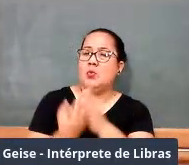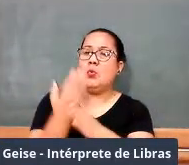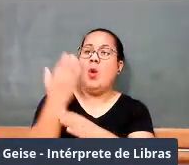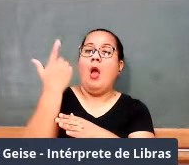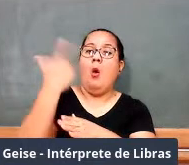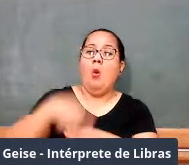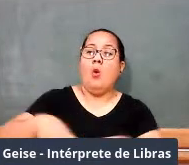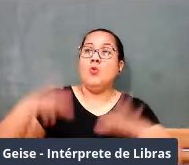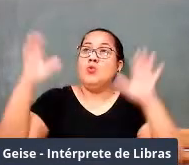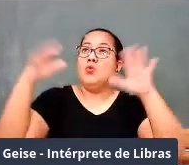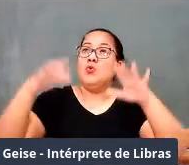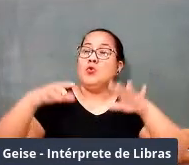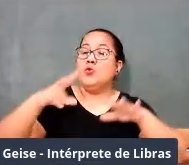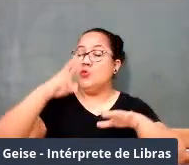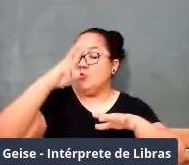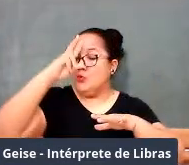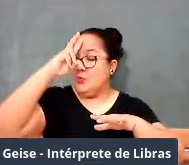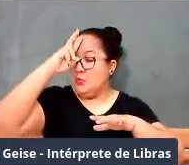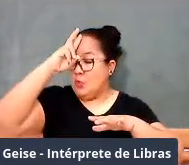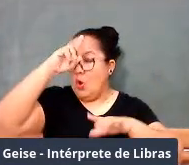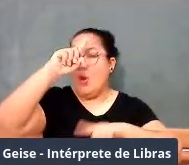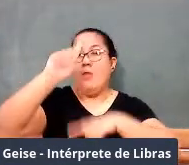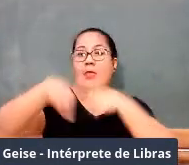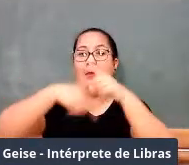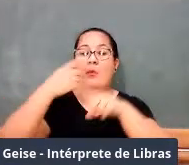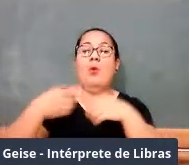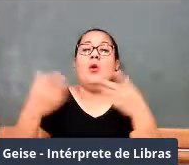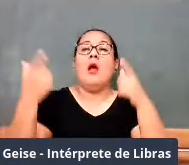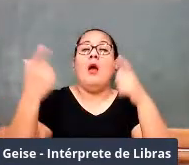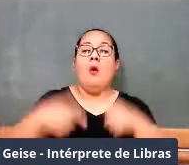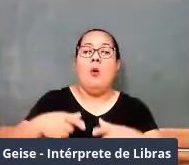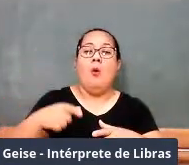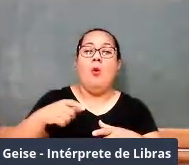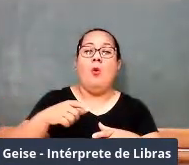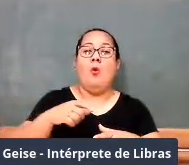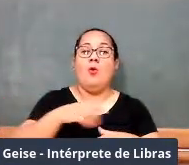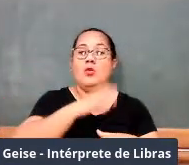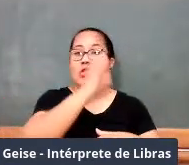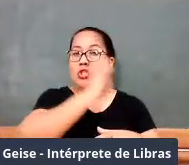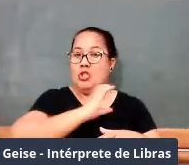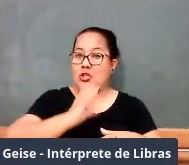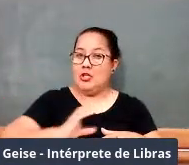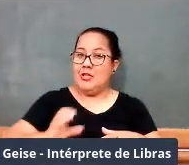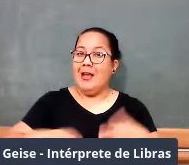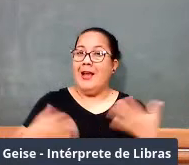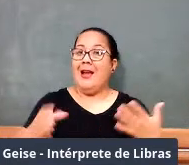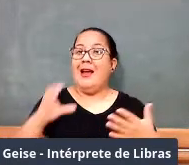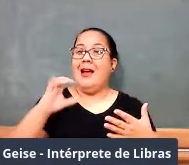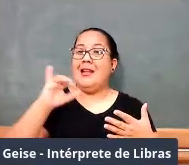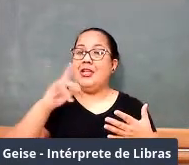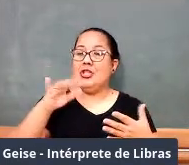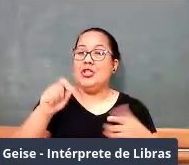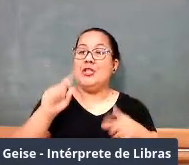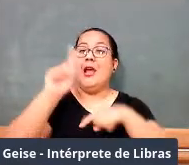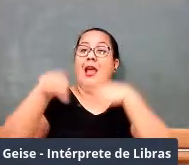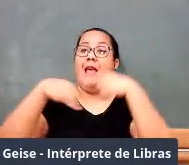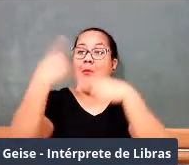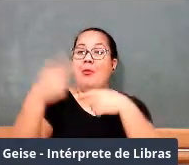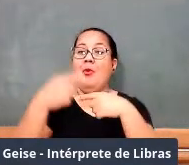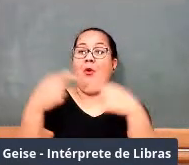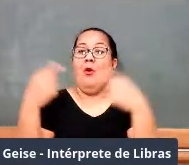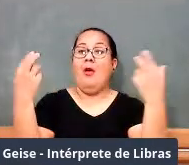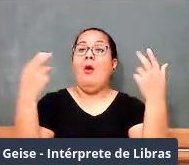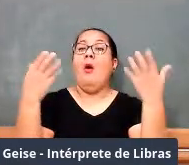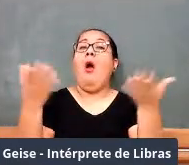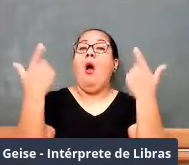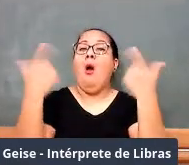China e nos egípcios, e os que mais excederam a todas as nações foram os gregos. Deles